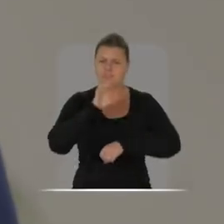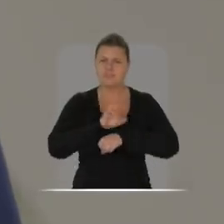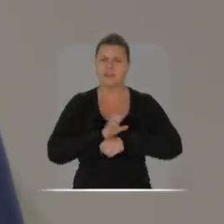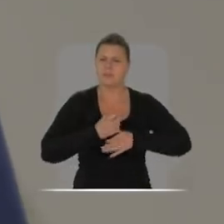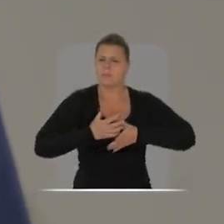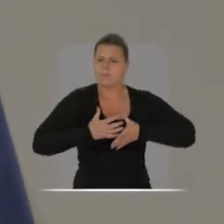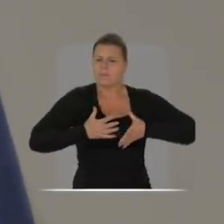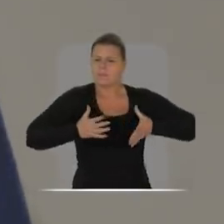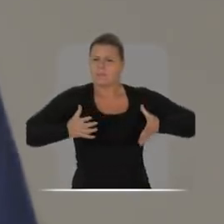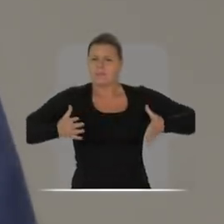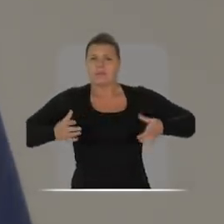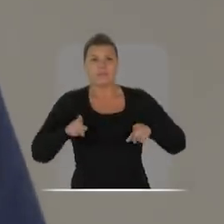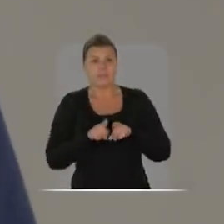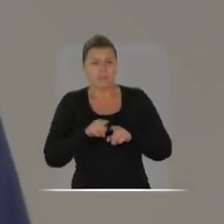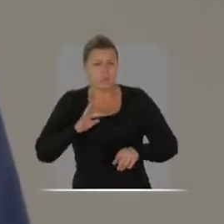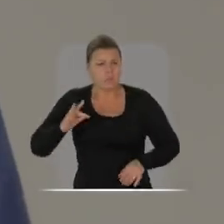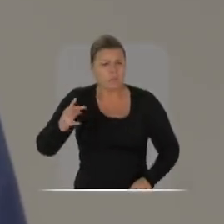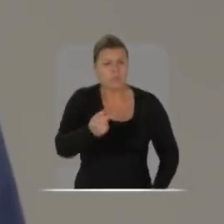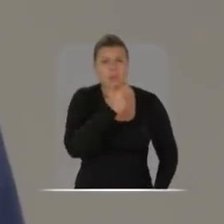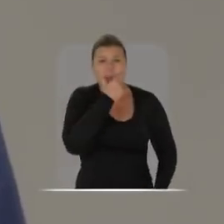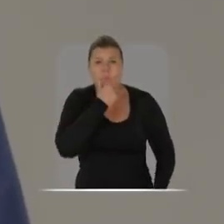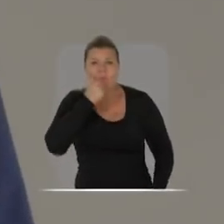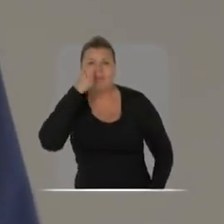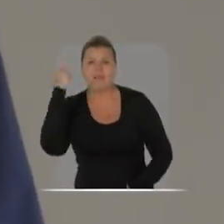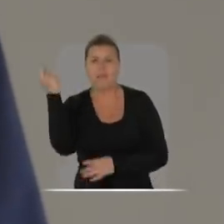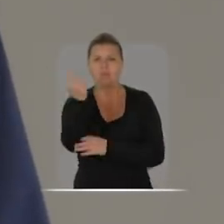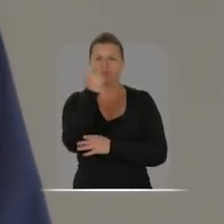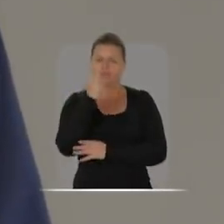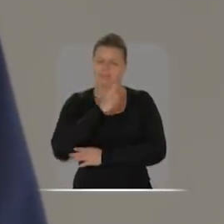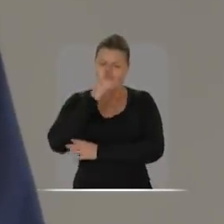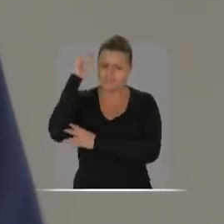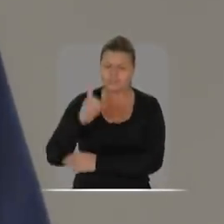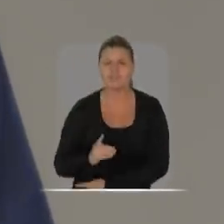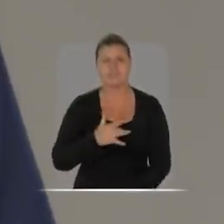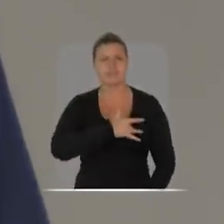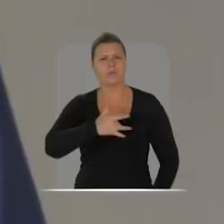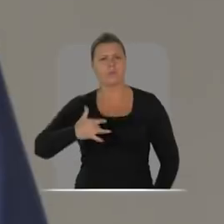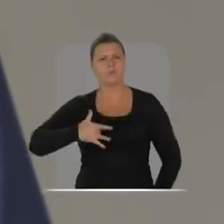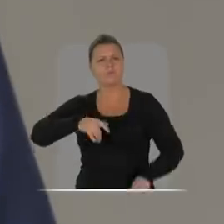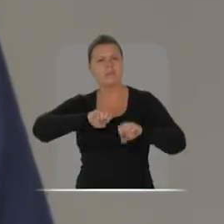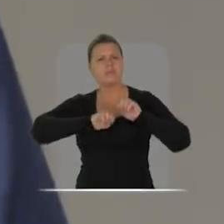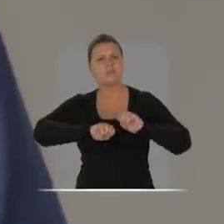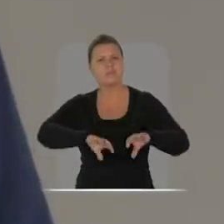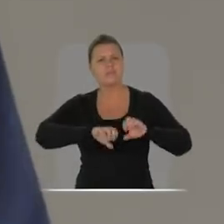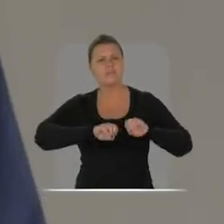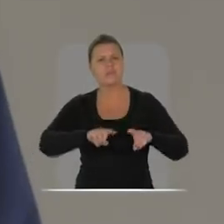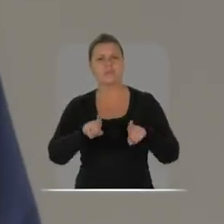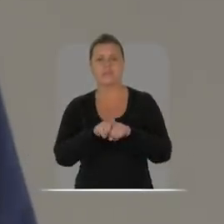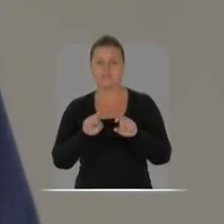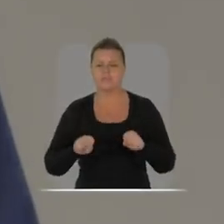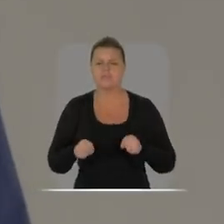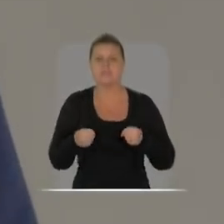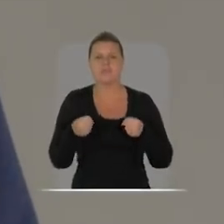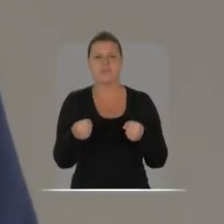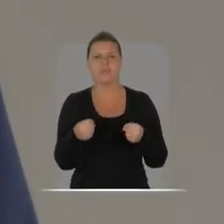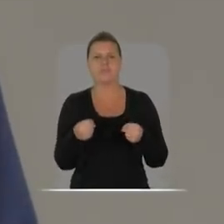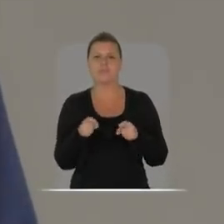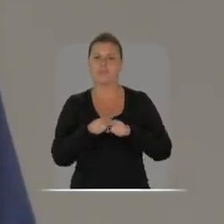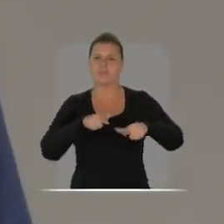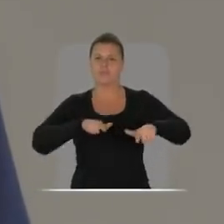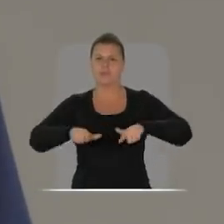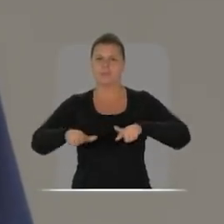estado crescer. E para que todos os gaúchos e gaúchas tenham direito à saúde, à educação, à